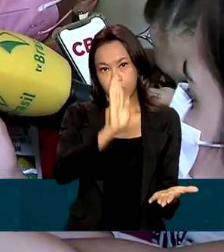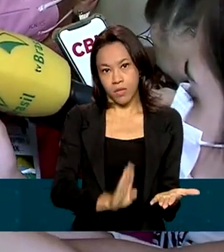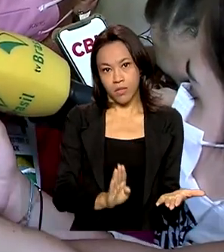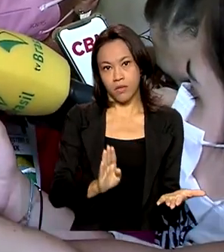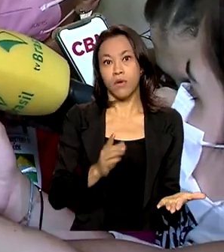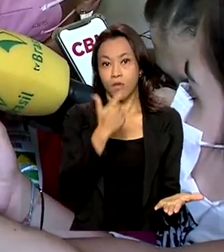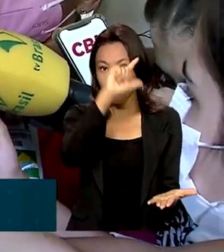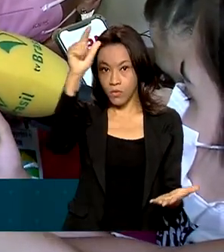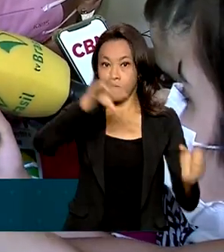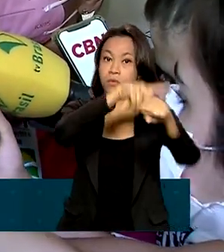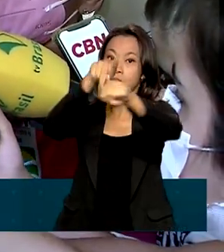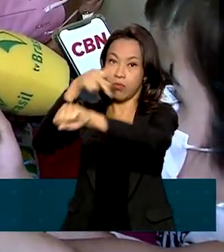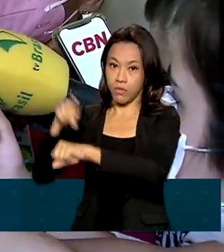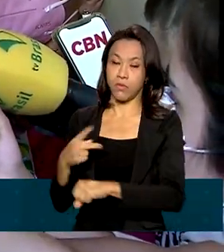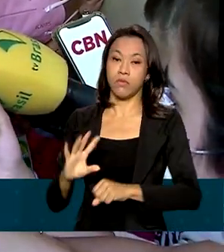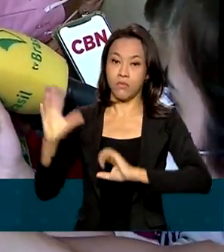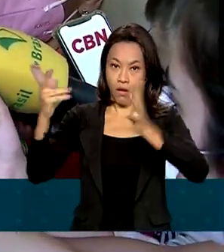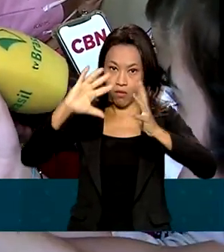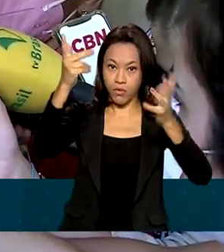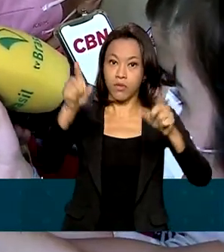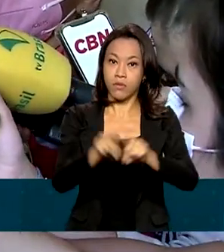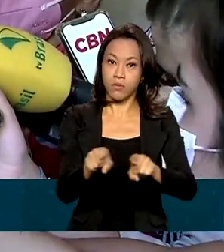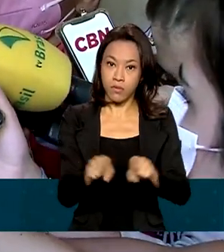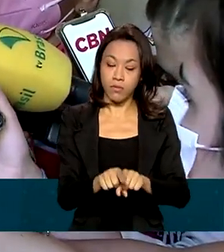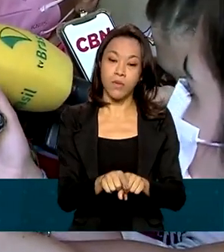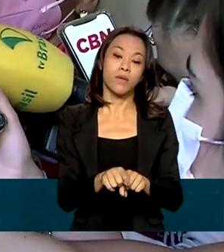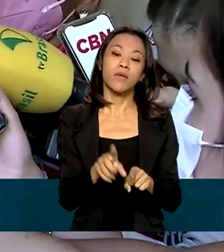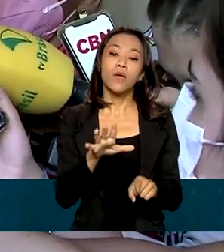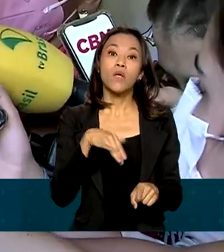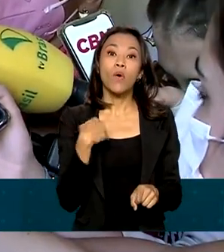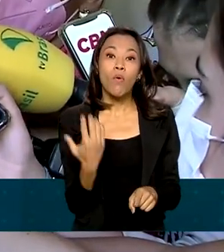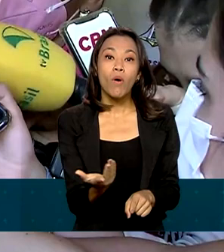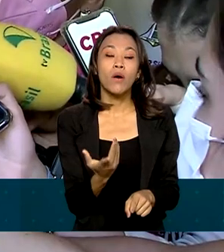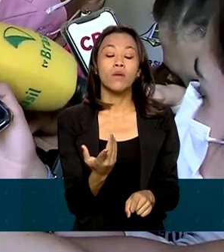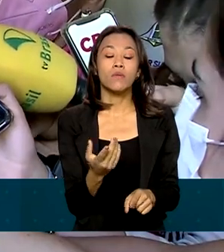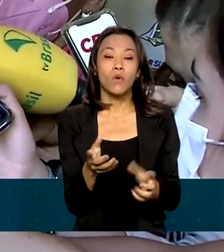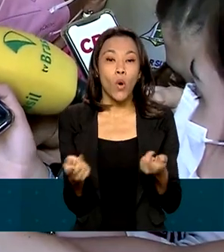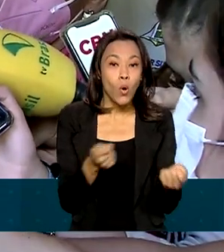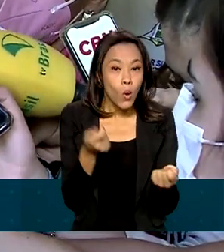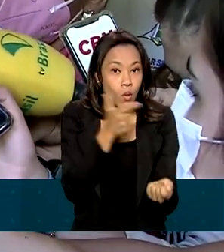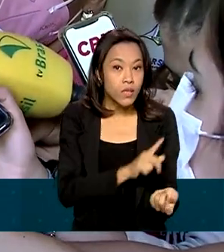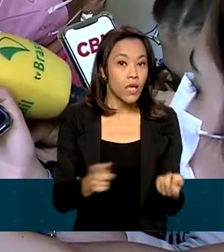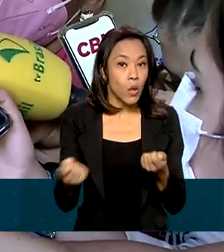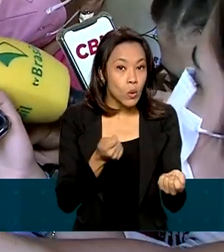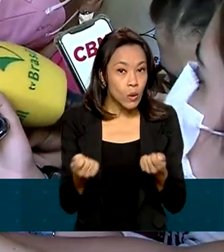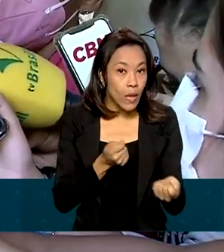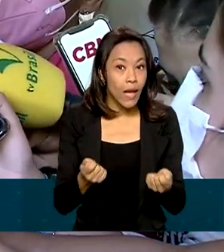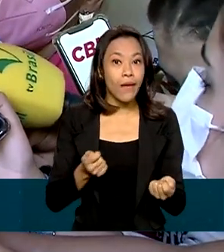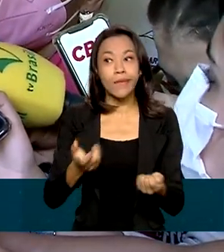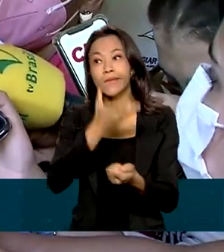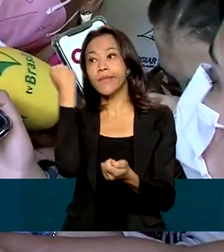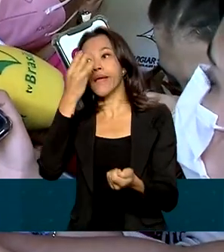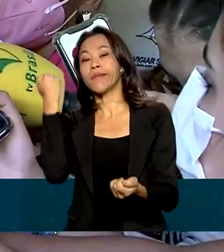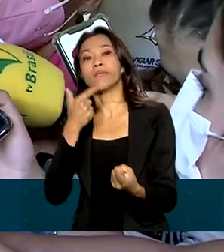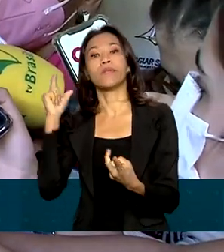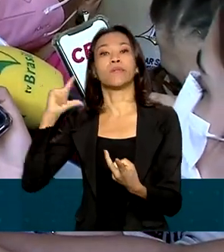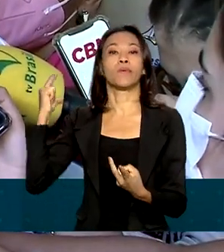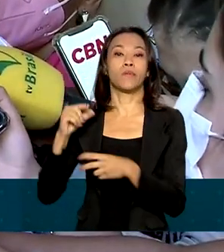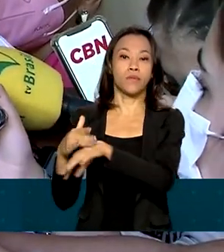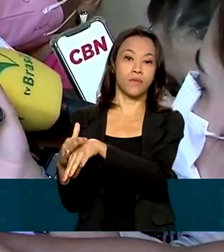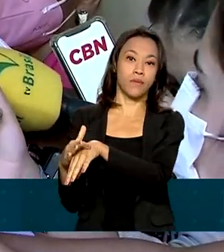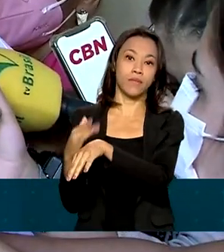paradoxal. Quando se consegue controlar com mais eficiência, a população se esquece dessas doenças e deixa